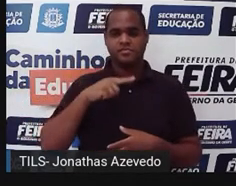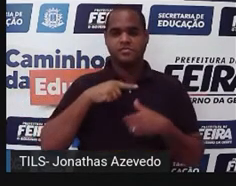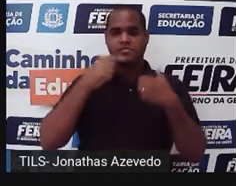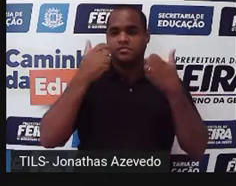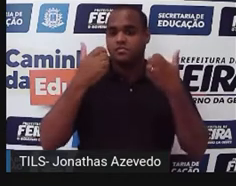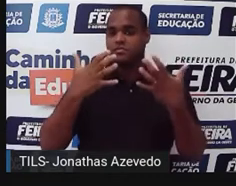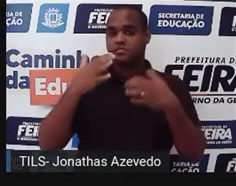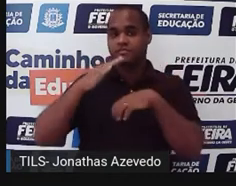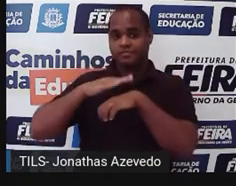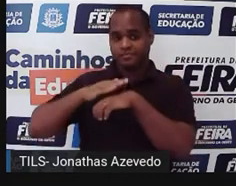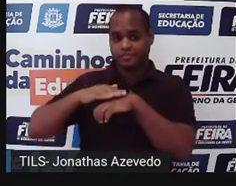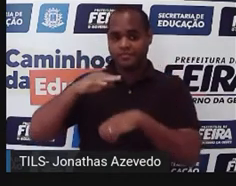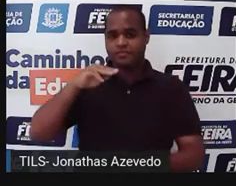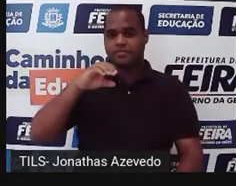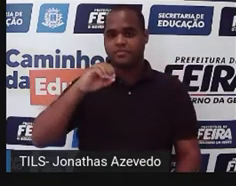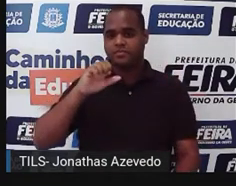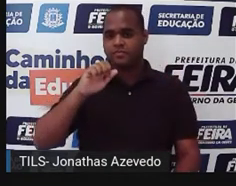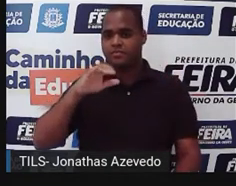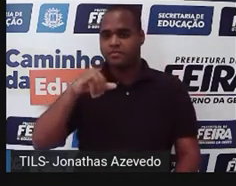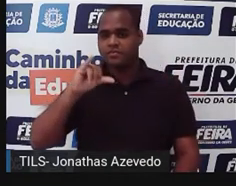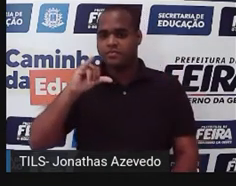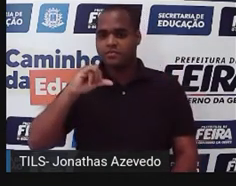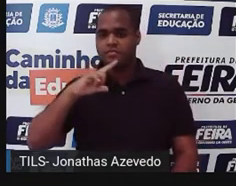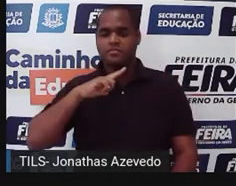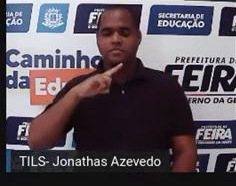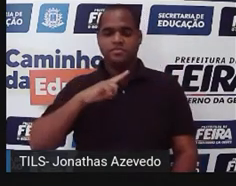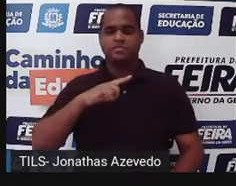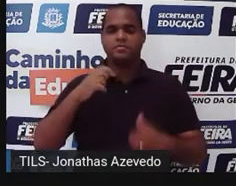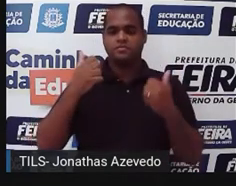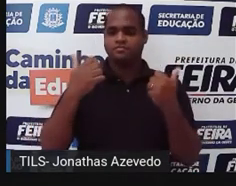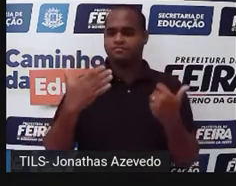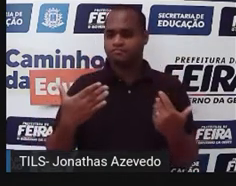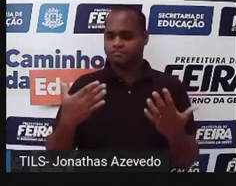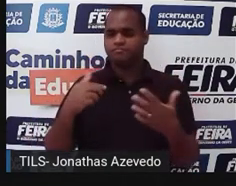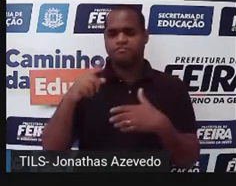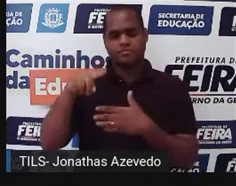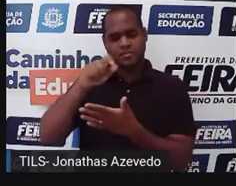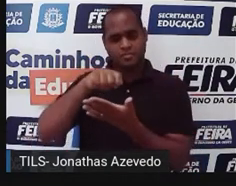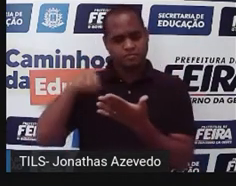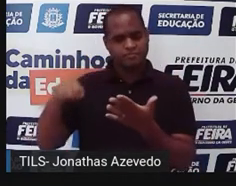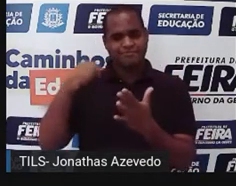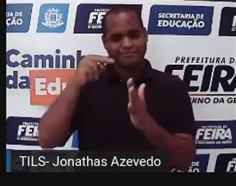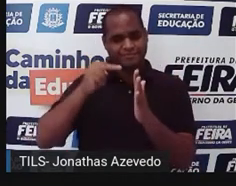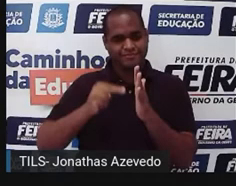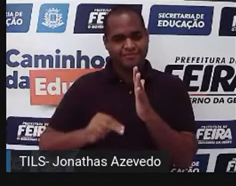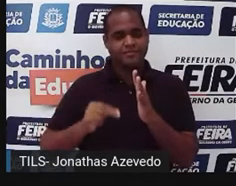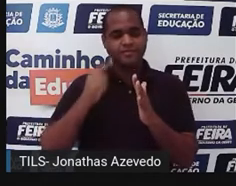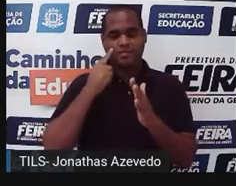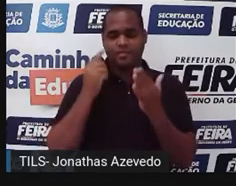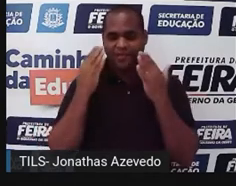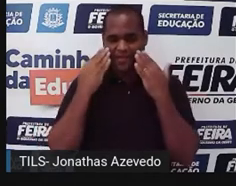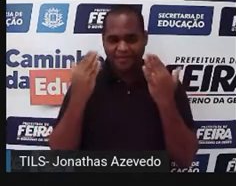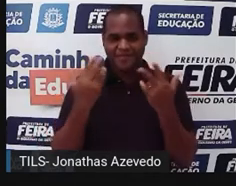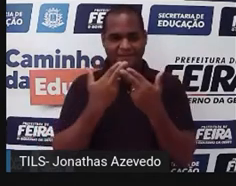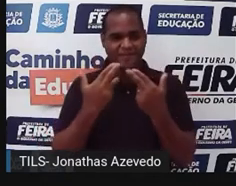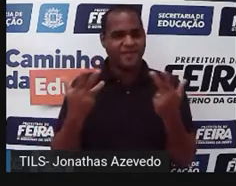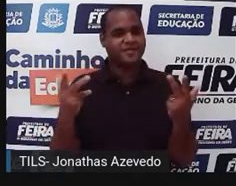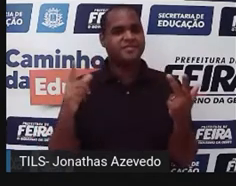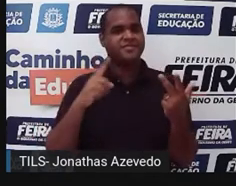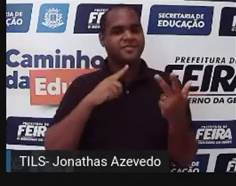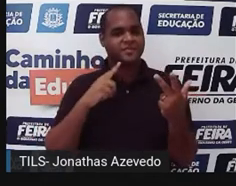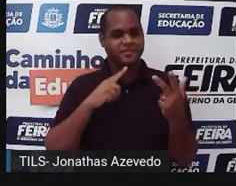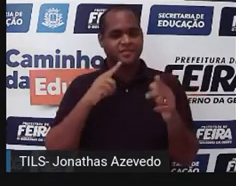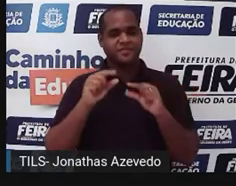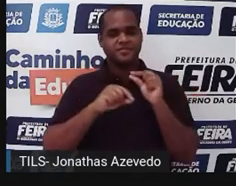Moacir Escriar, que é uma crônica narrativa e que apresenta os devidos elementos da